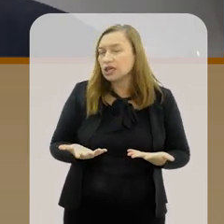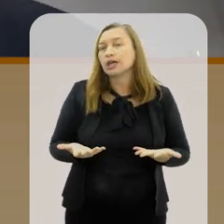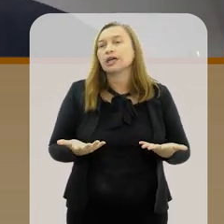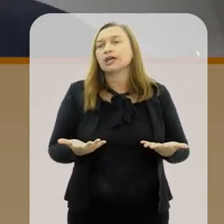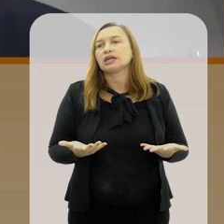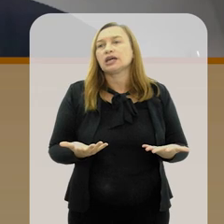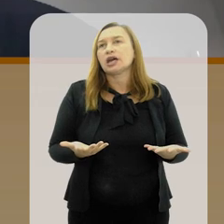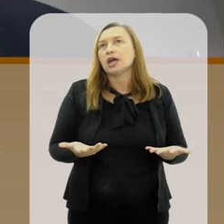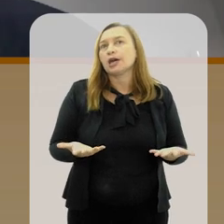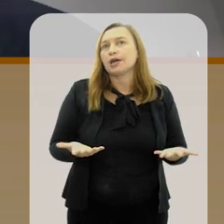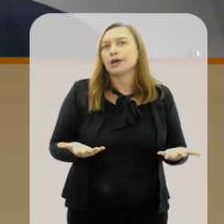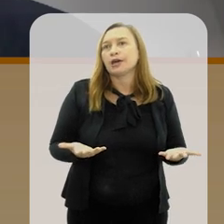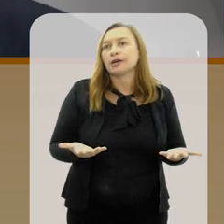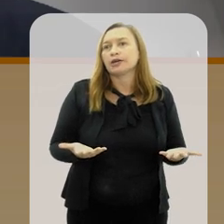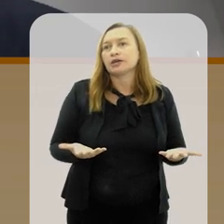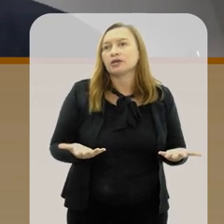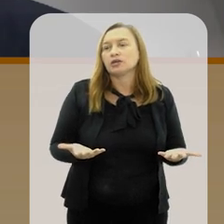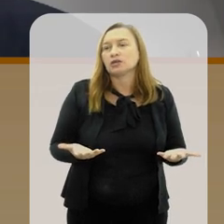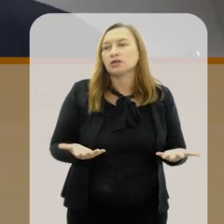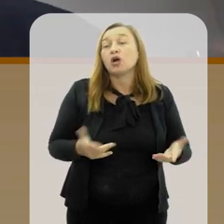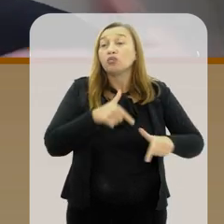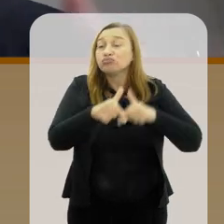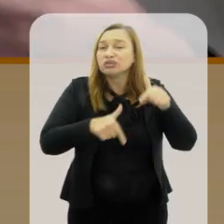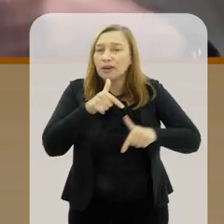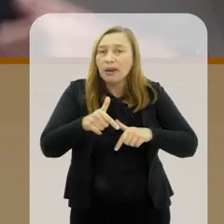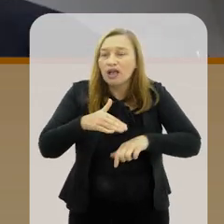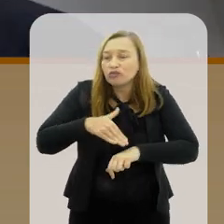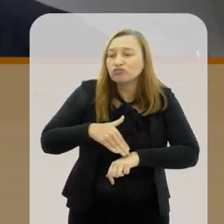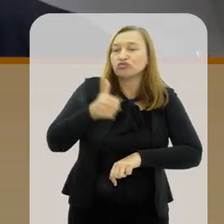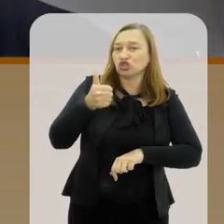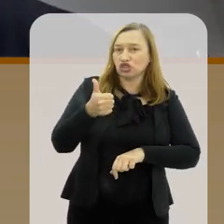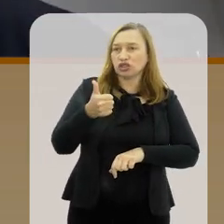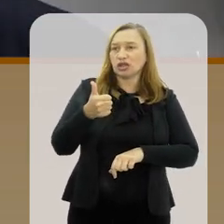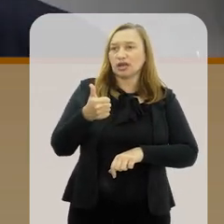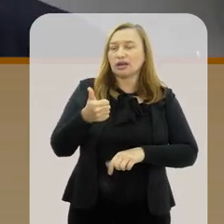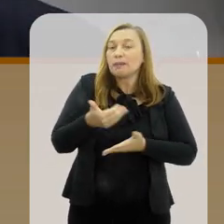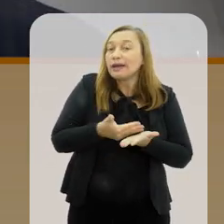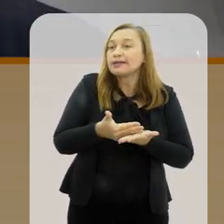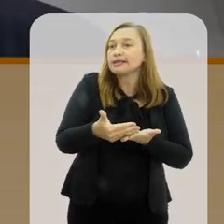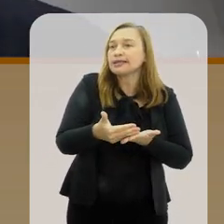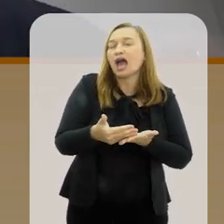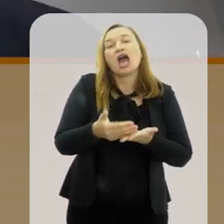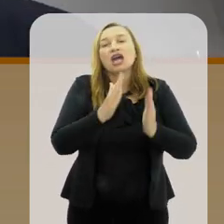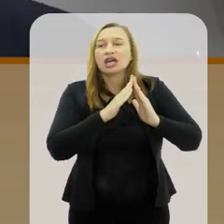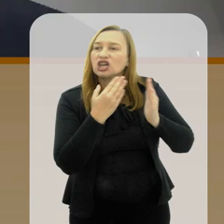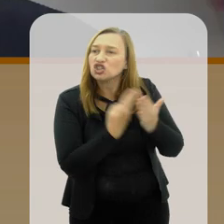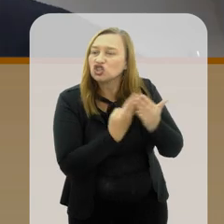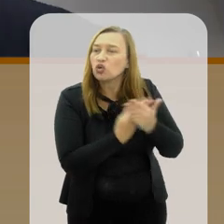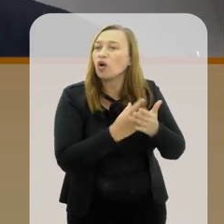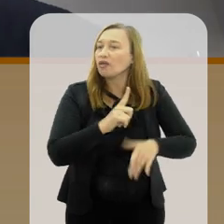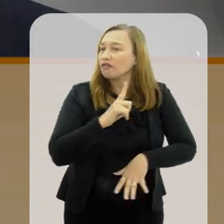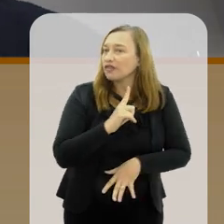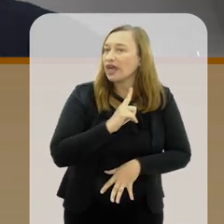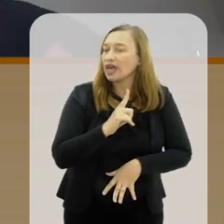Terem condições básicas de realizar o trabalho com dignidade para começar, que as escolas tenham